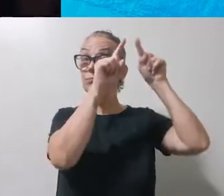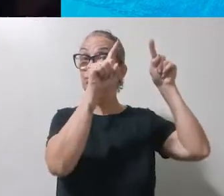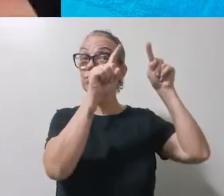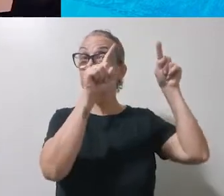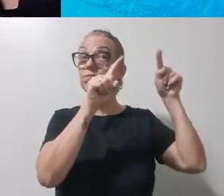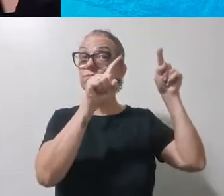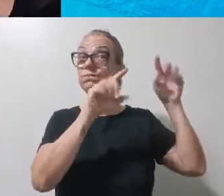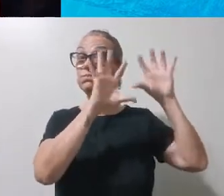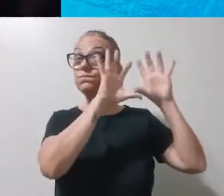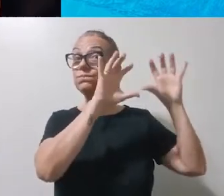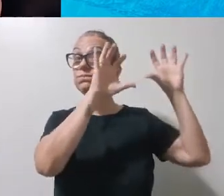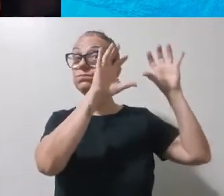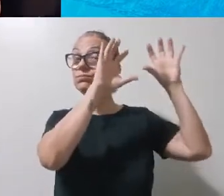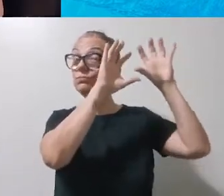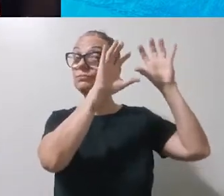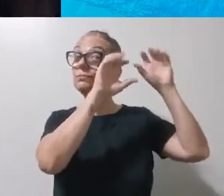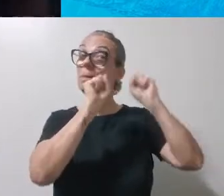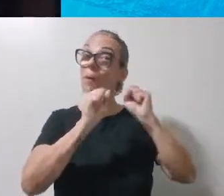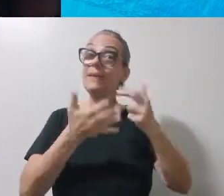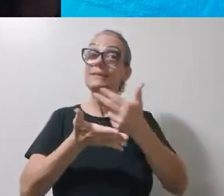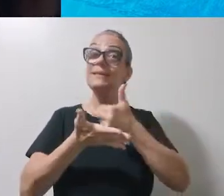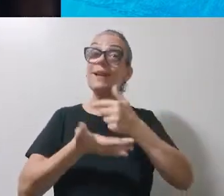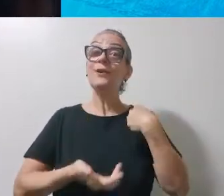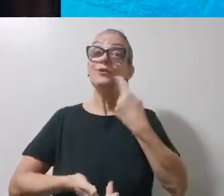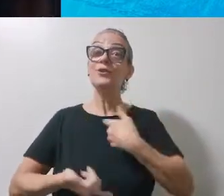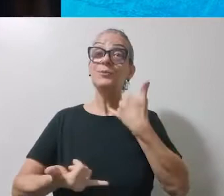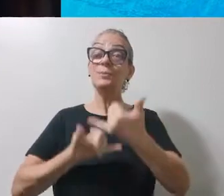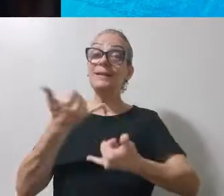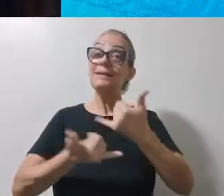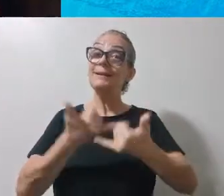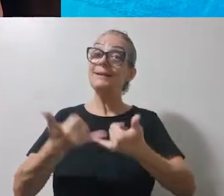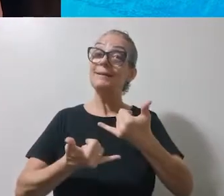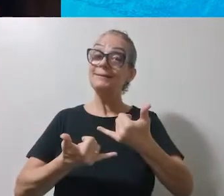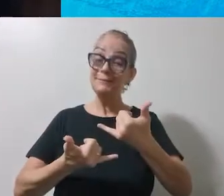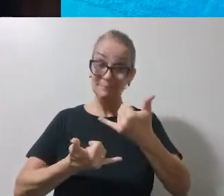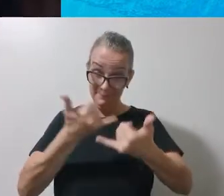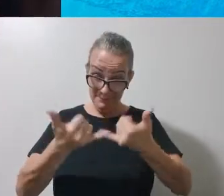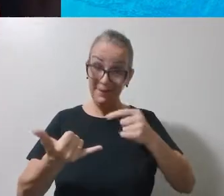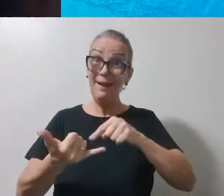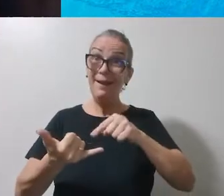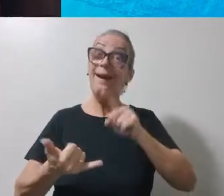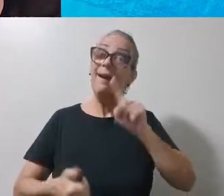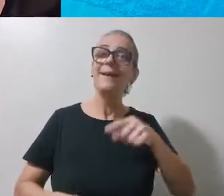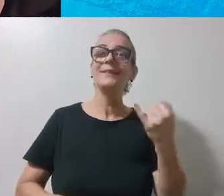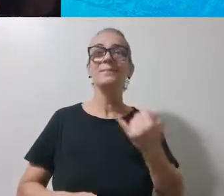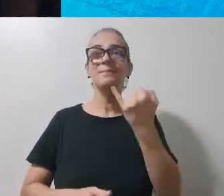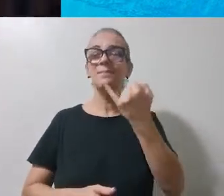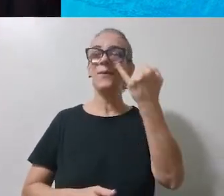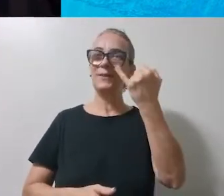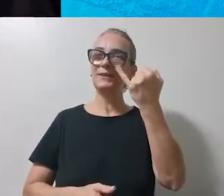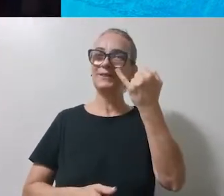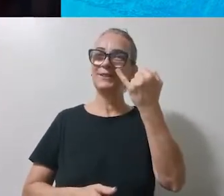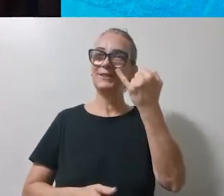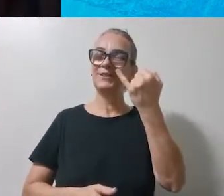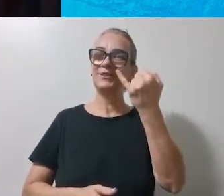desenhar a gente brincando. Brincando. É muito importante brincar. E